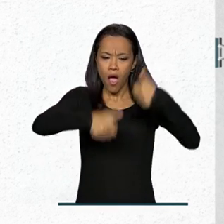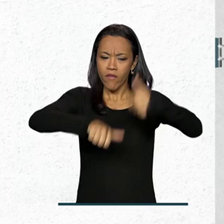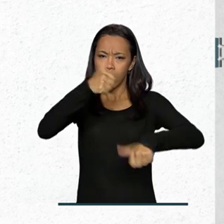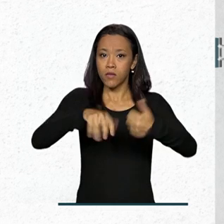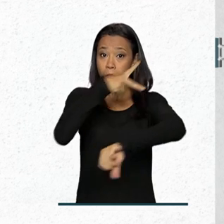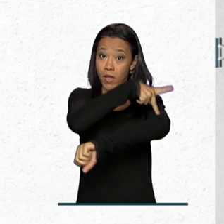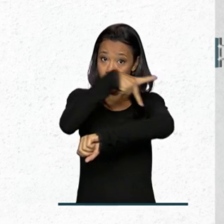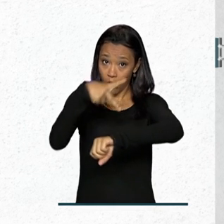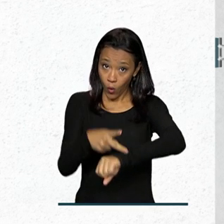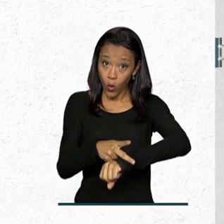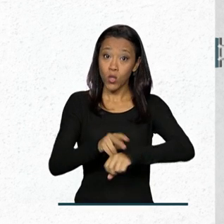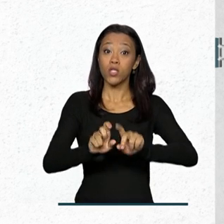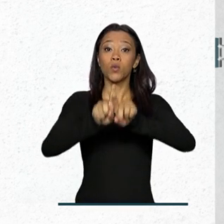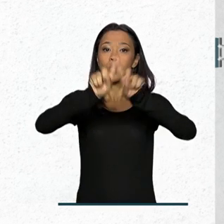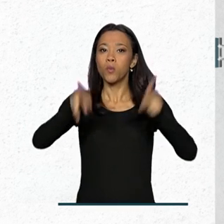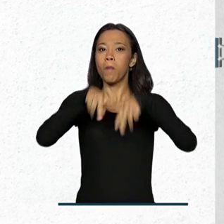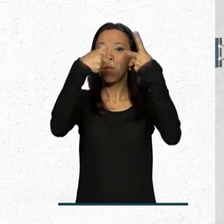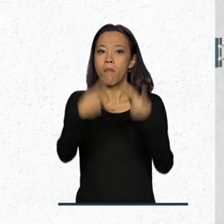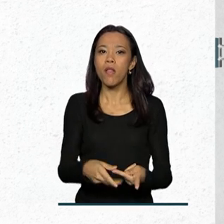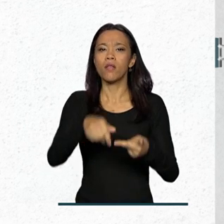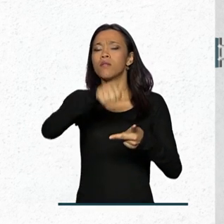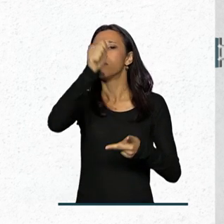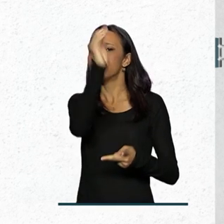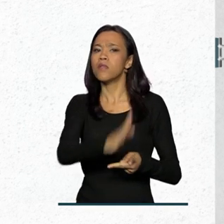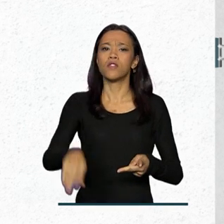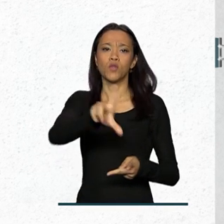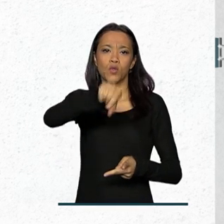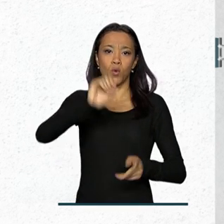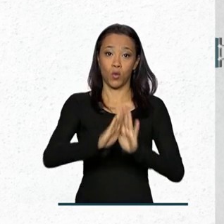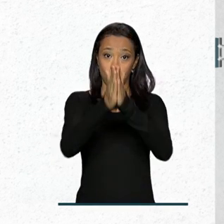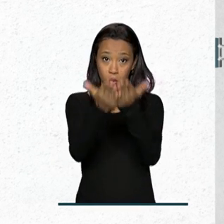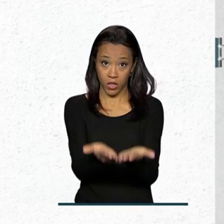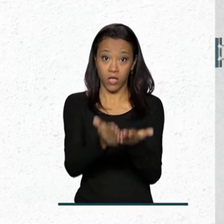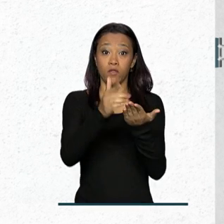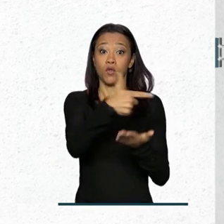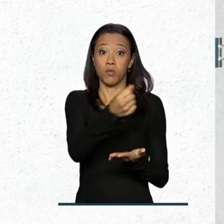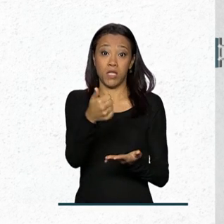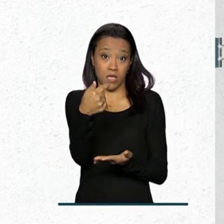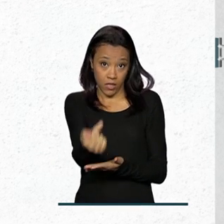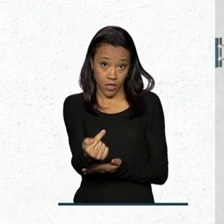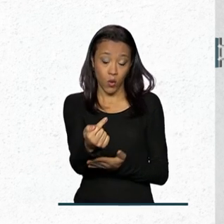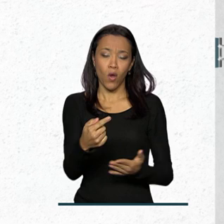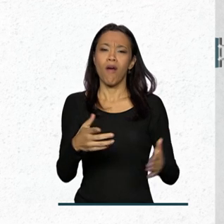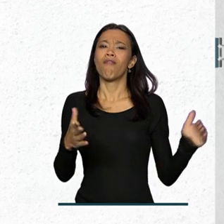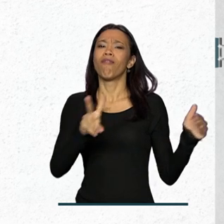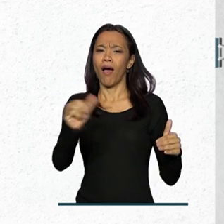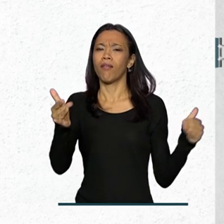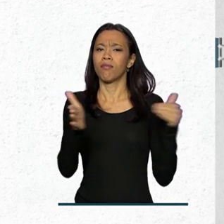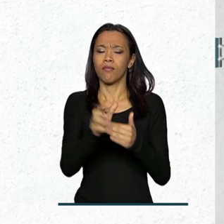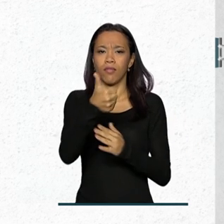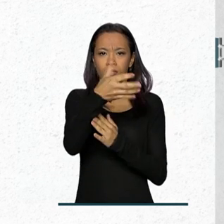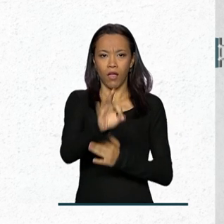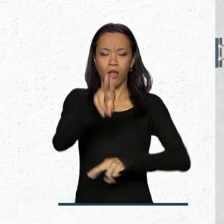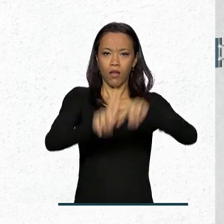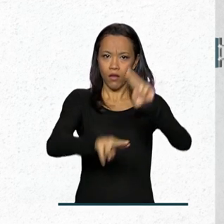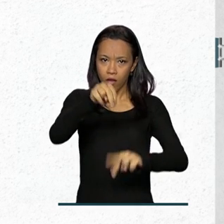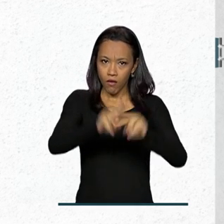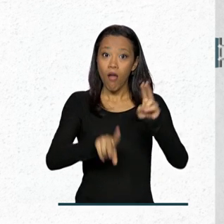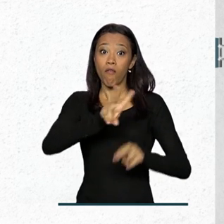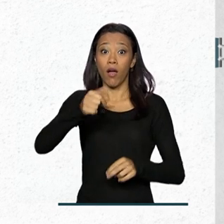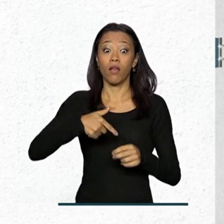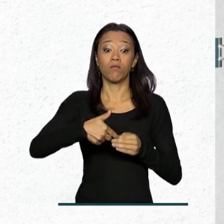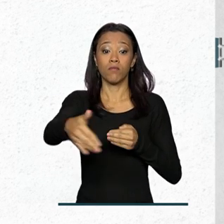pedagógica do Plano Nacional do Livro Didático de 2017. O prazo vai até 10 de junho. Serão